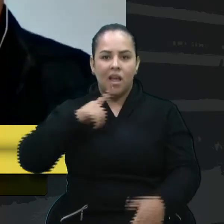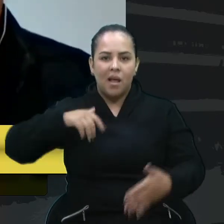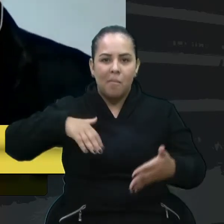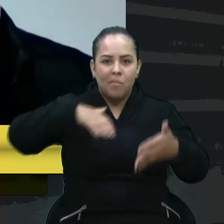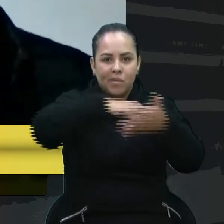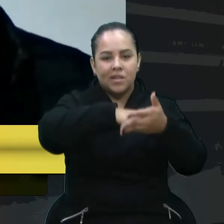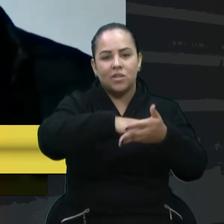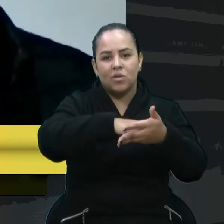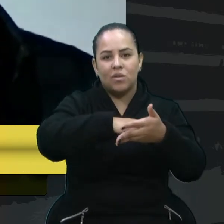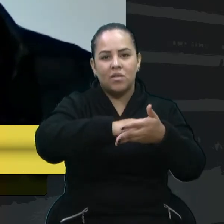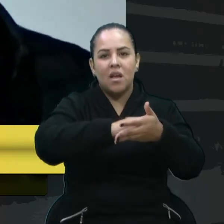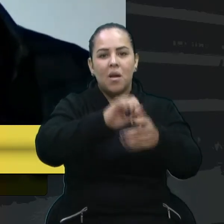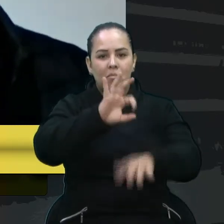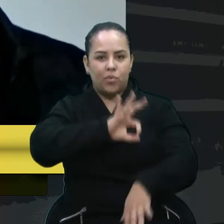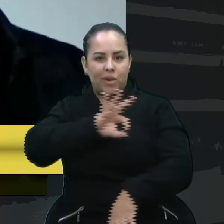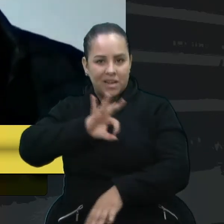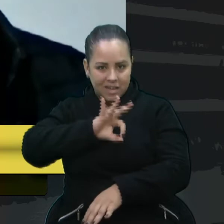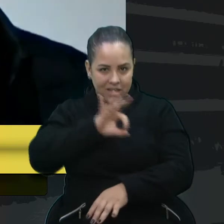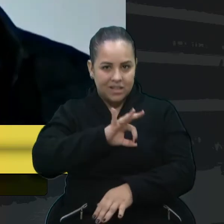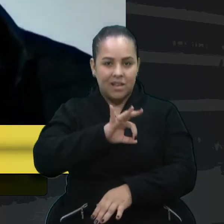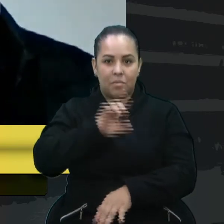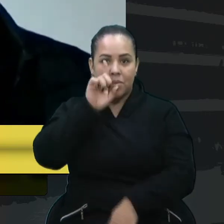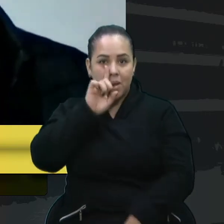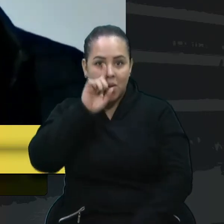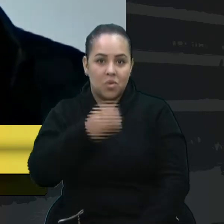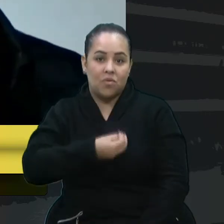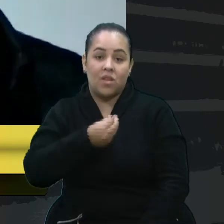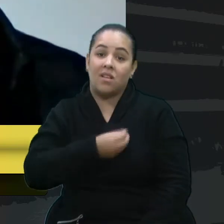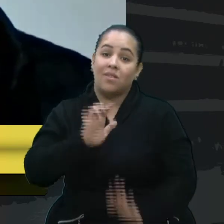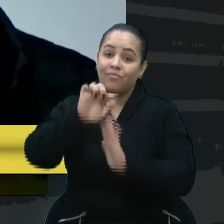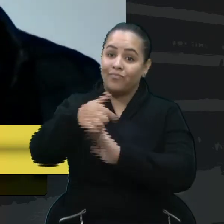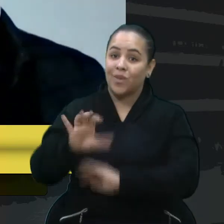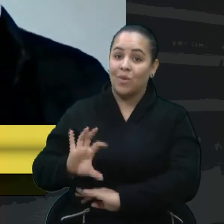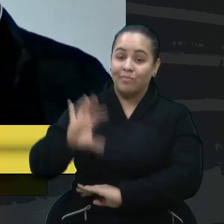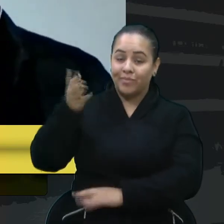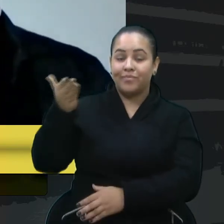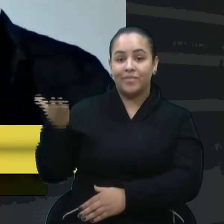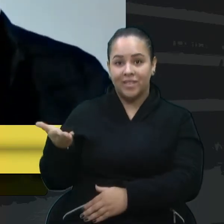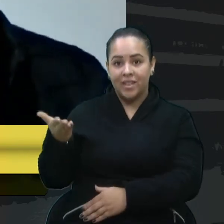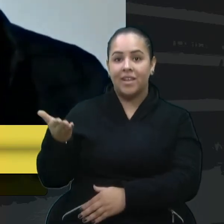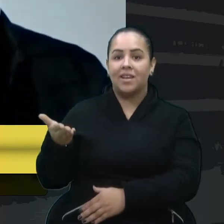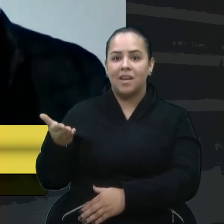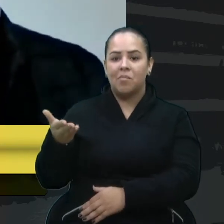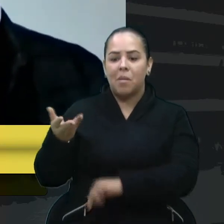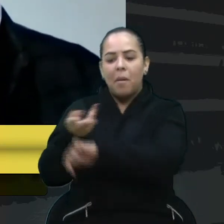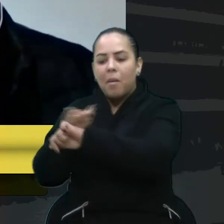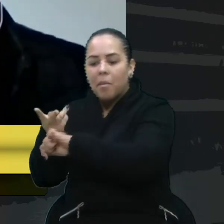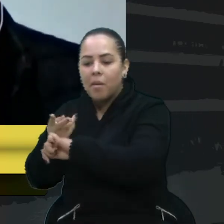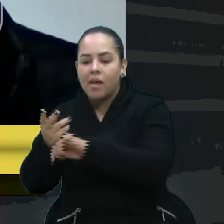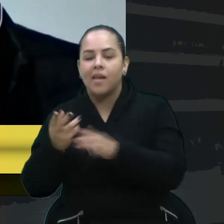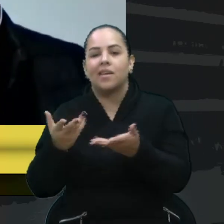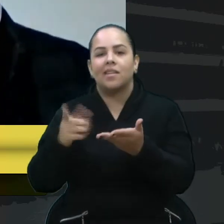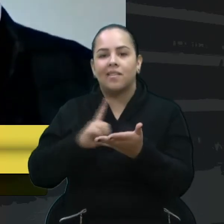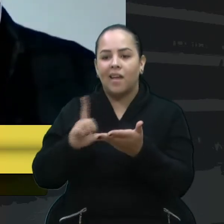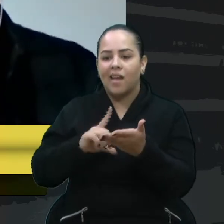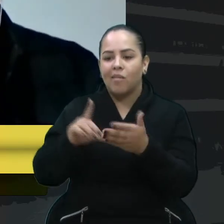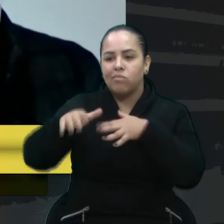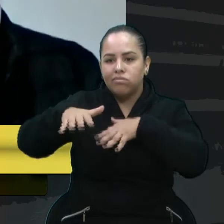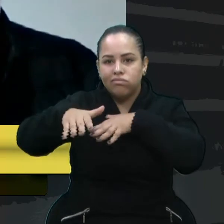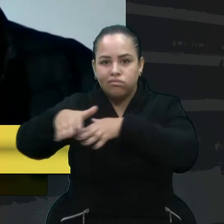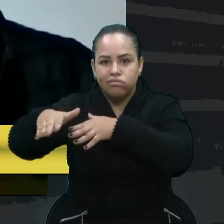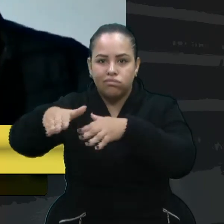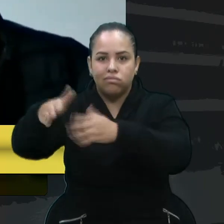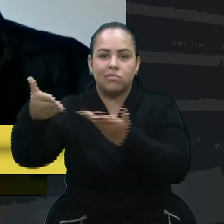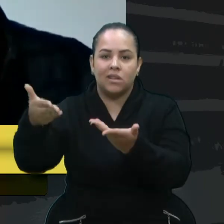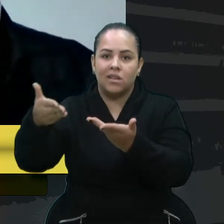e aí acontece posterior, depois, uma perseguição e, infelizmente, ela pode não acabar bem. Acho que,